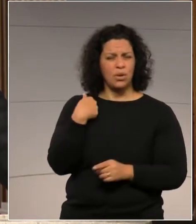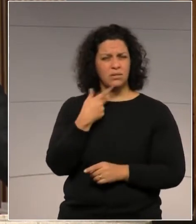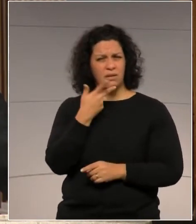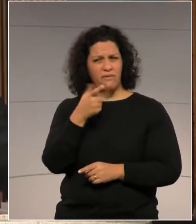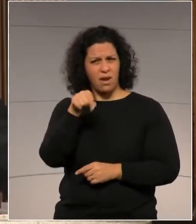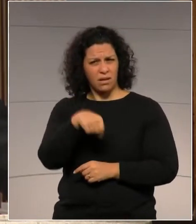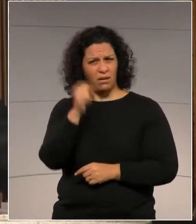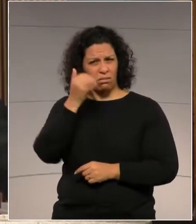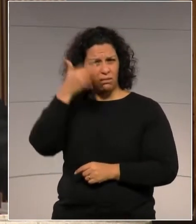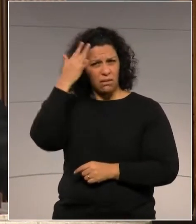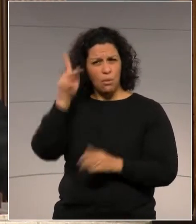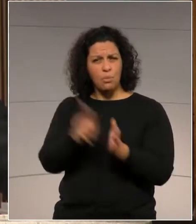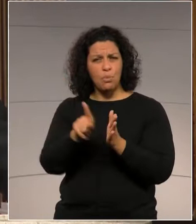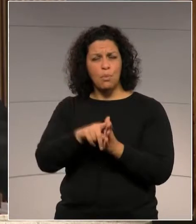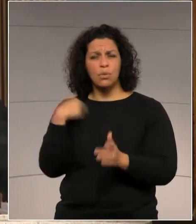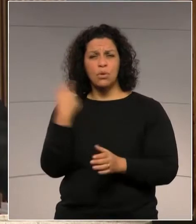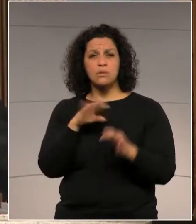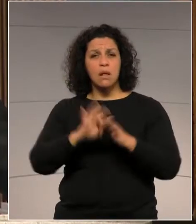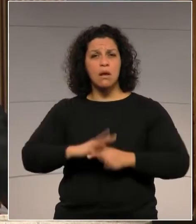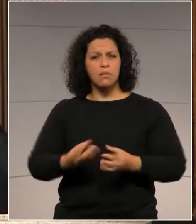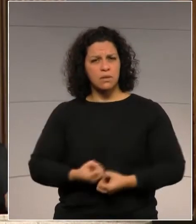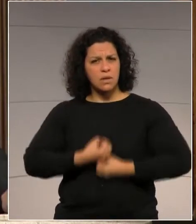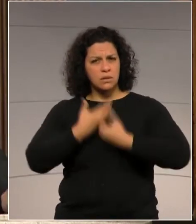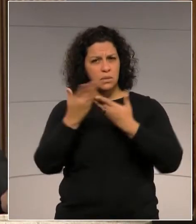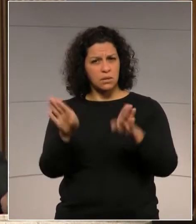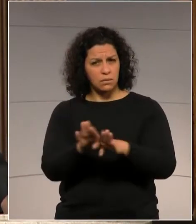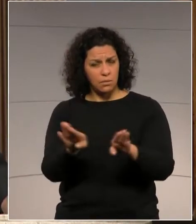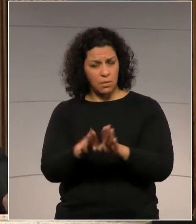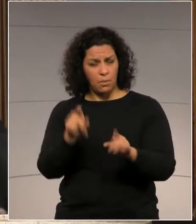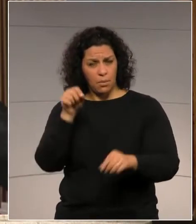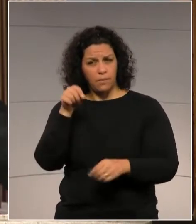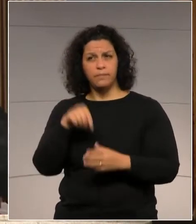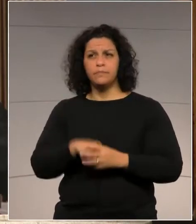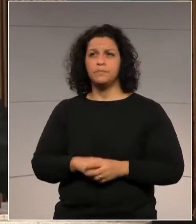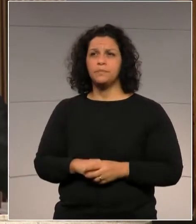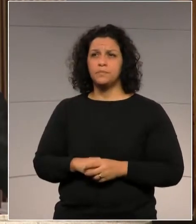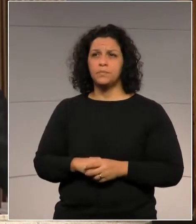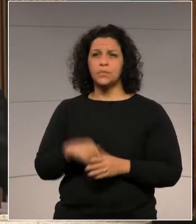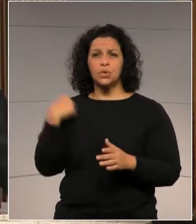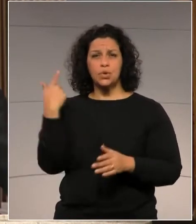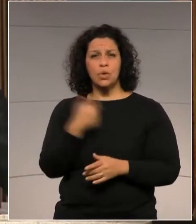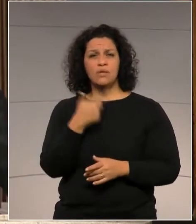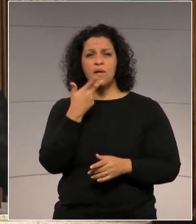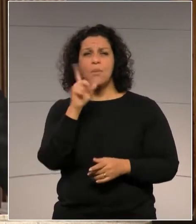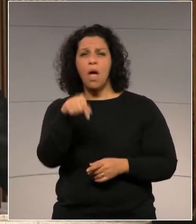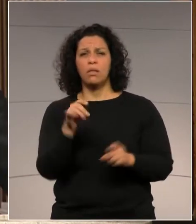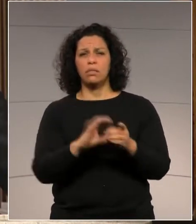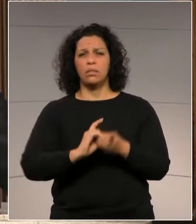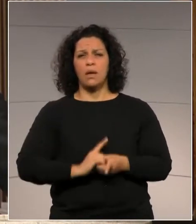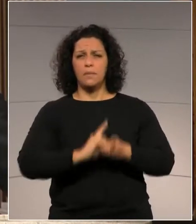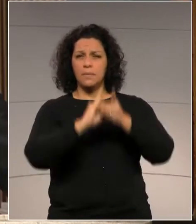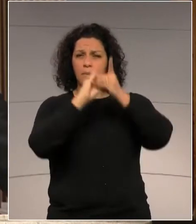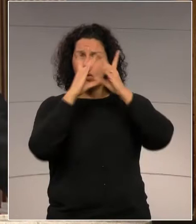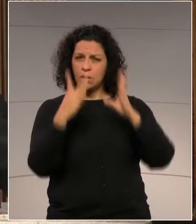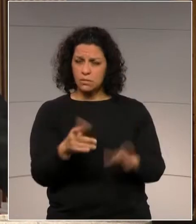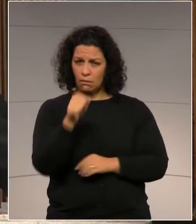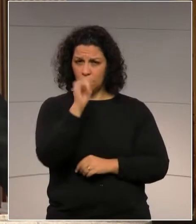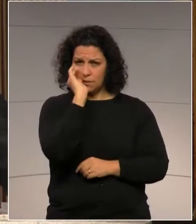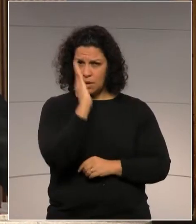dentro da nossa liberdade de expressão e dentro do que chamamos de democracia no Brasil.